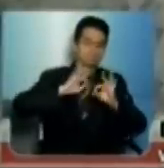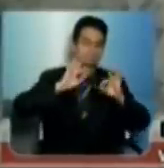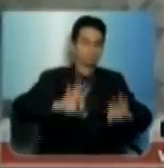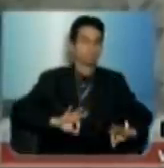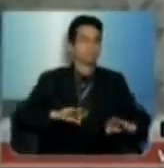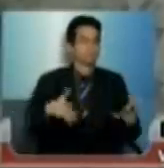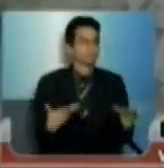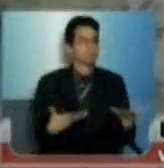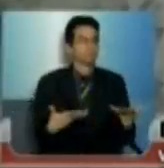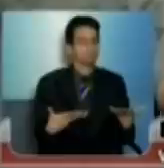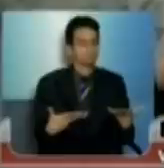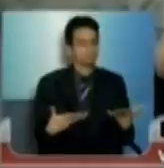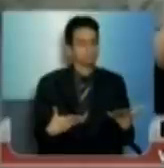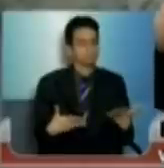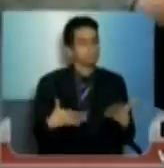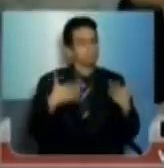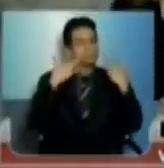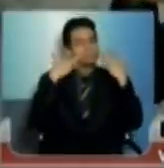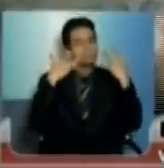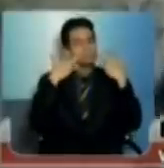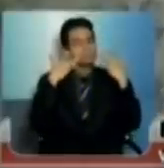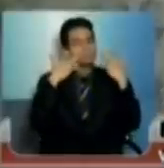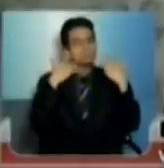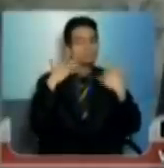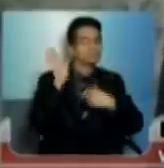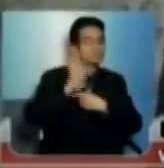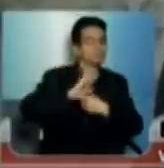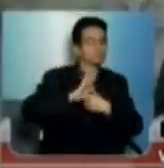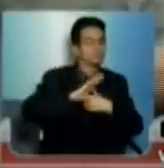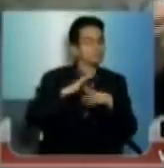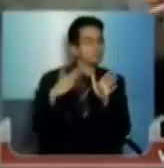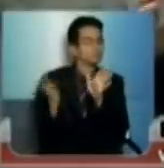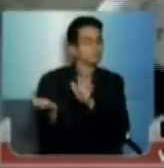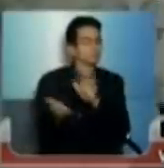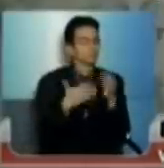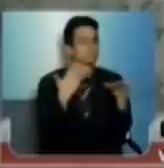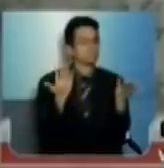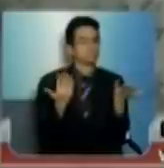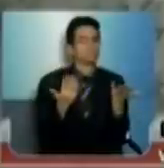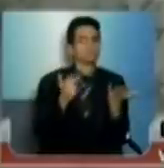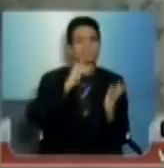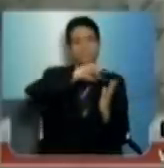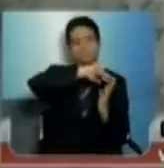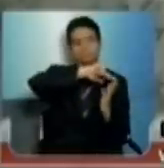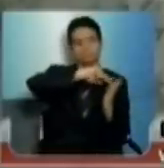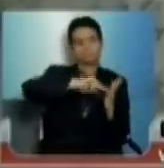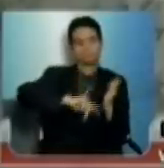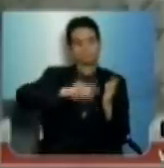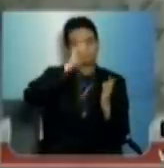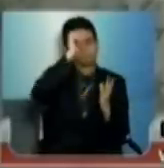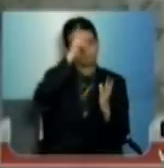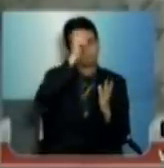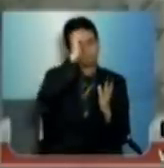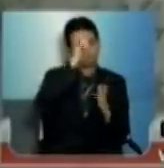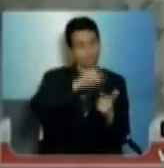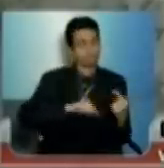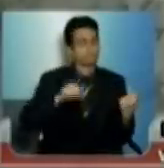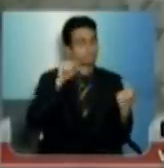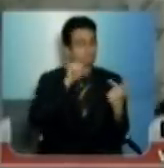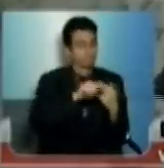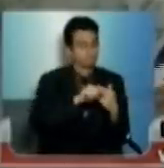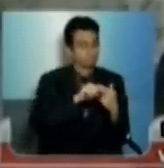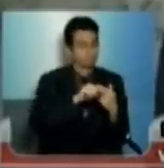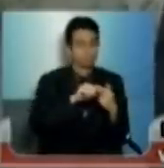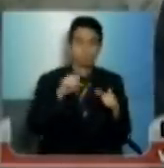boas peças de teatro, aos cinemas, às apresentações artísticas e culturais, porque